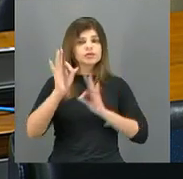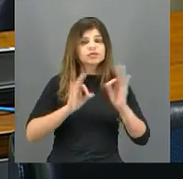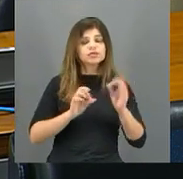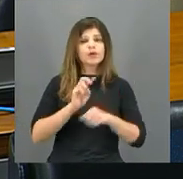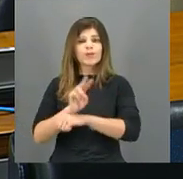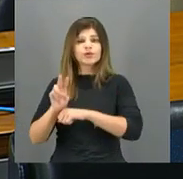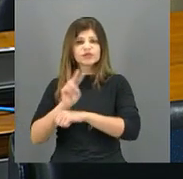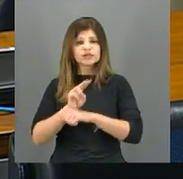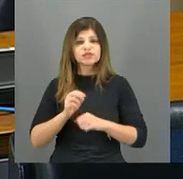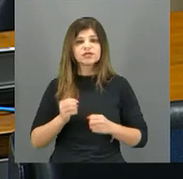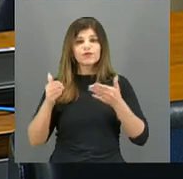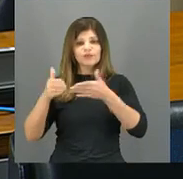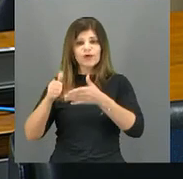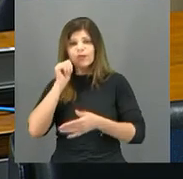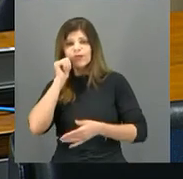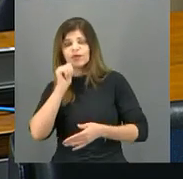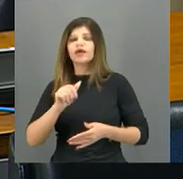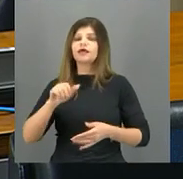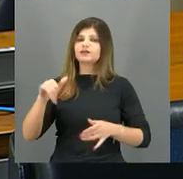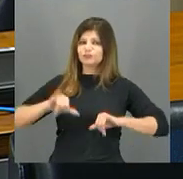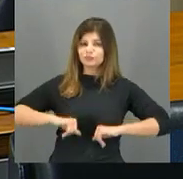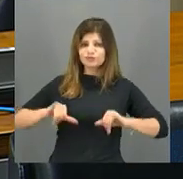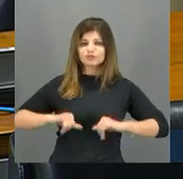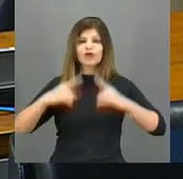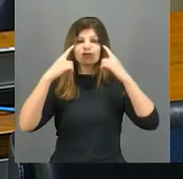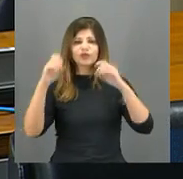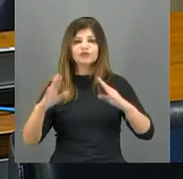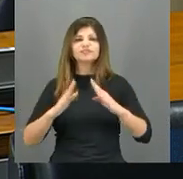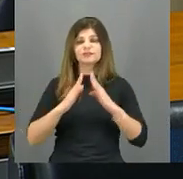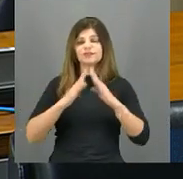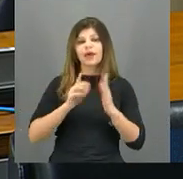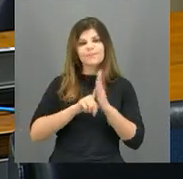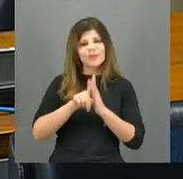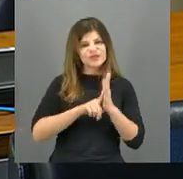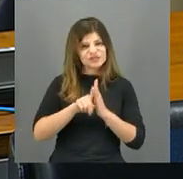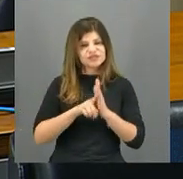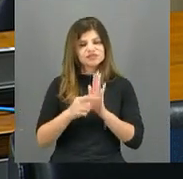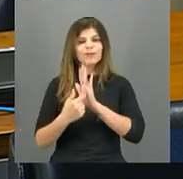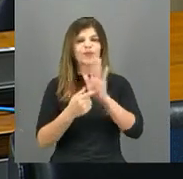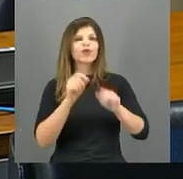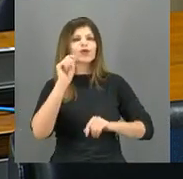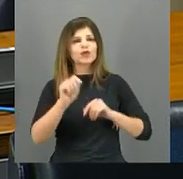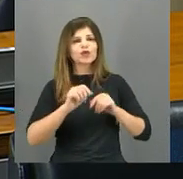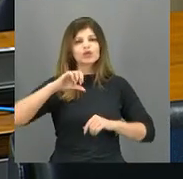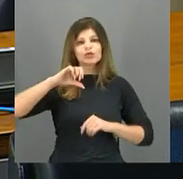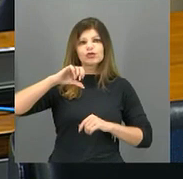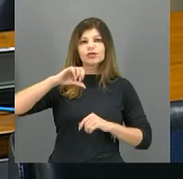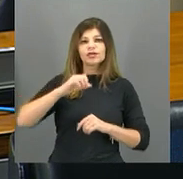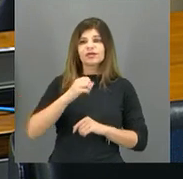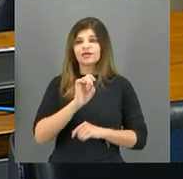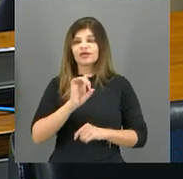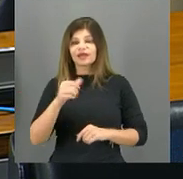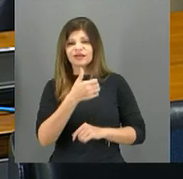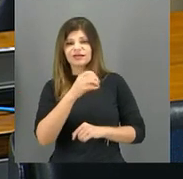mulheres em situação de violência doméstica. Um dos principais achados da pesquisa é de que nove em cada dez